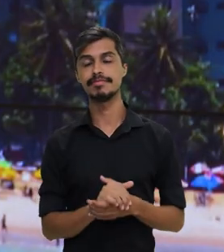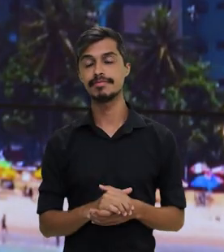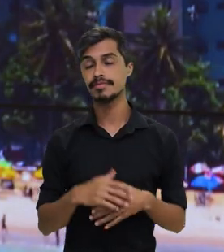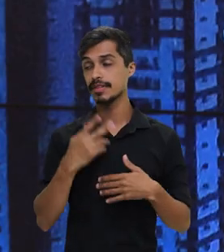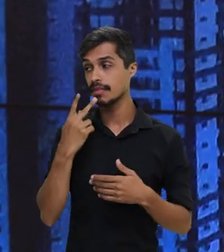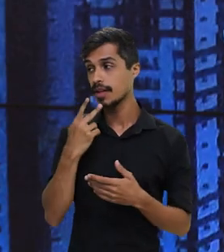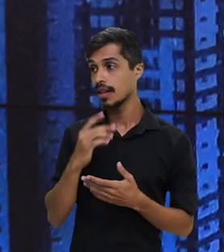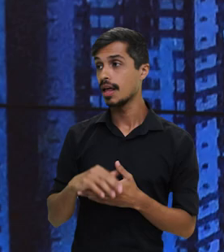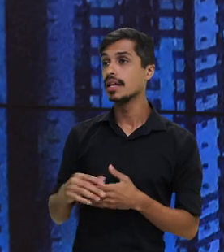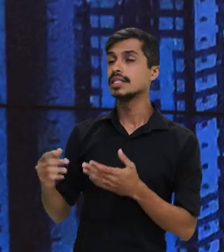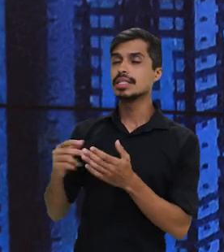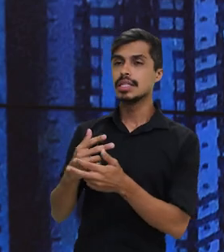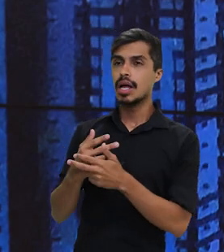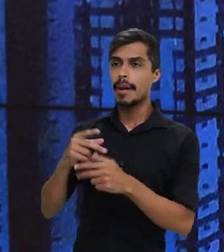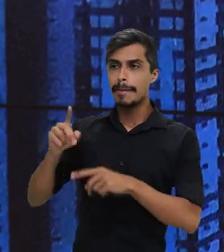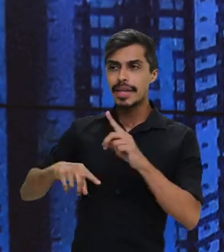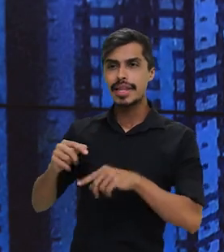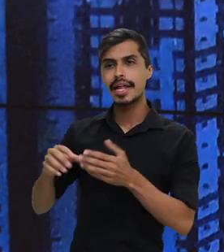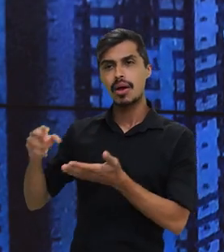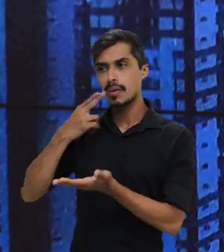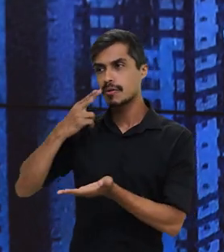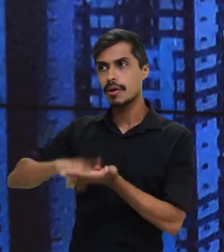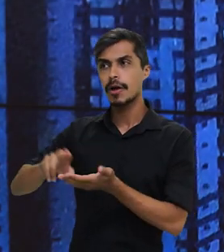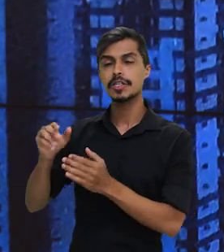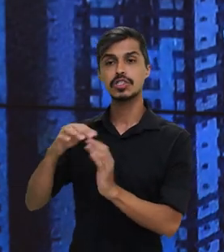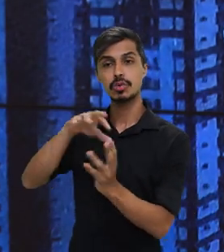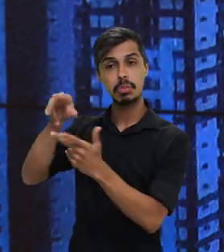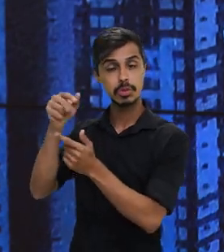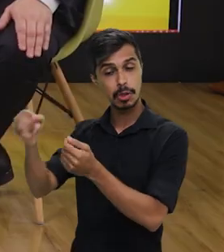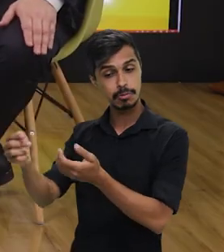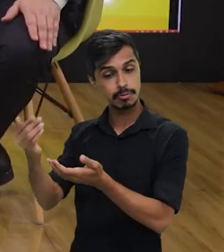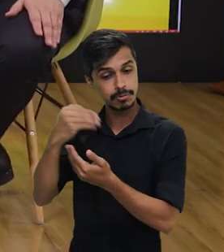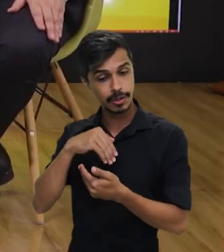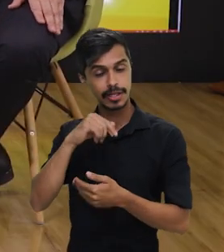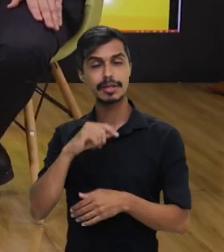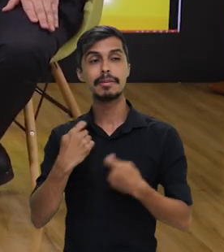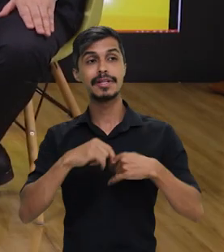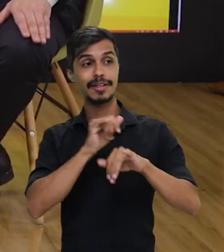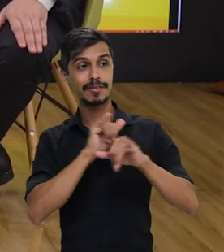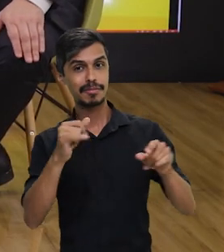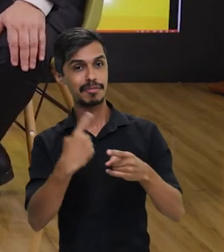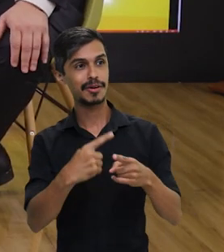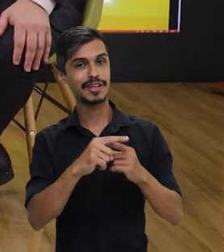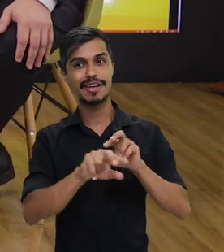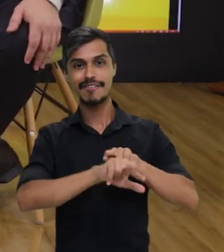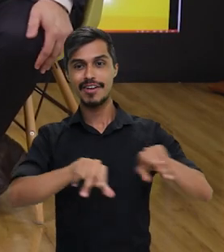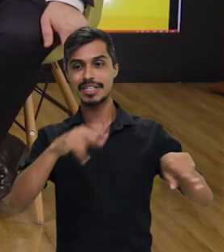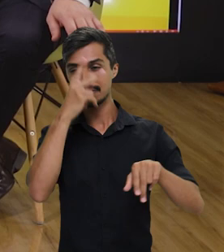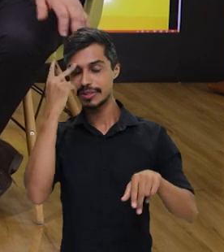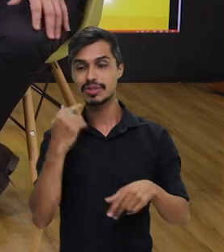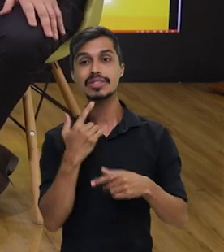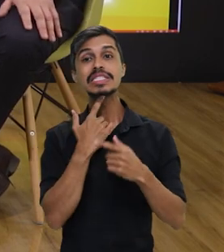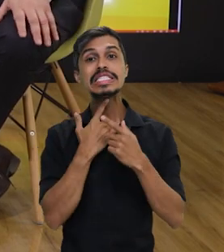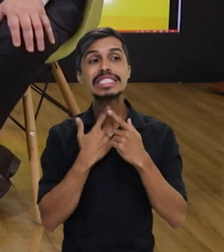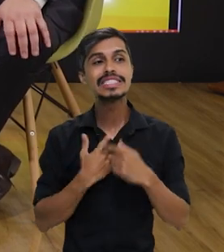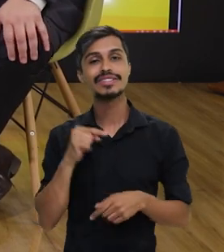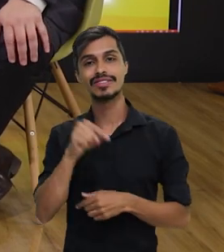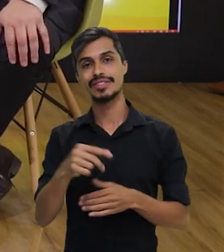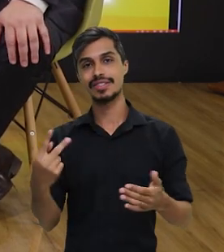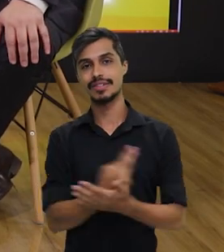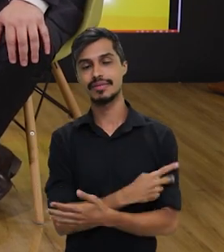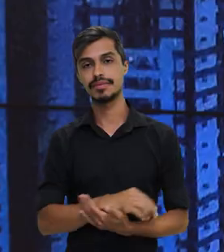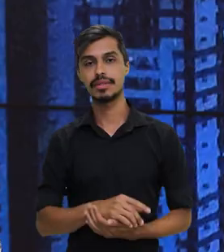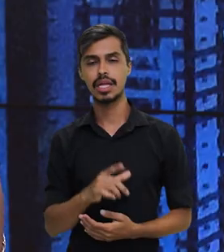Falar em remessas internacionais é algo que a gente tem que falar para o público. As pessoas anseiam para a chegada dos seus produtos.